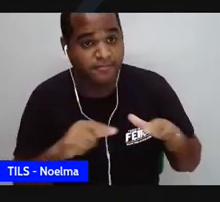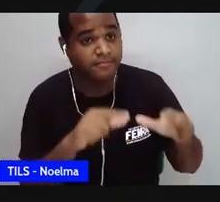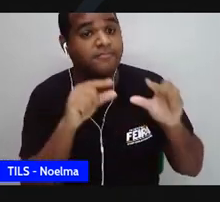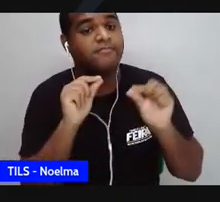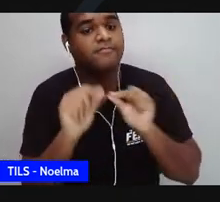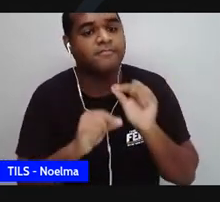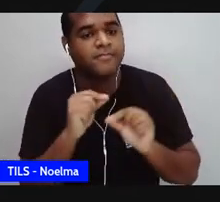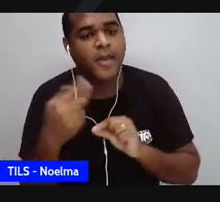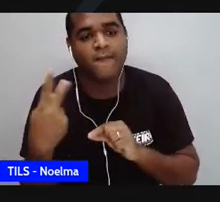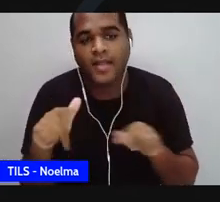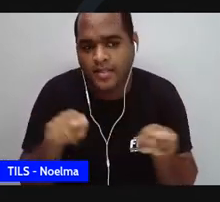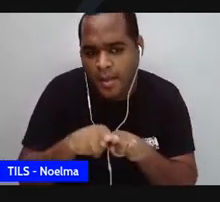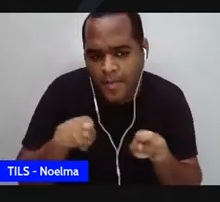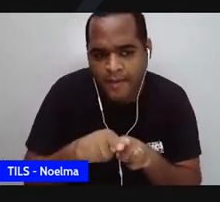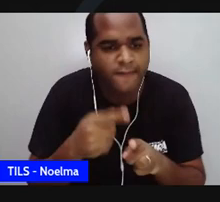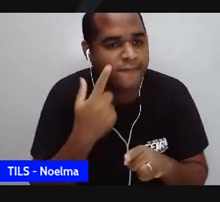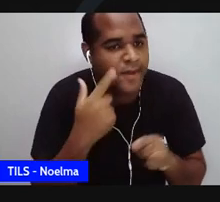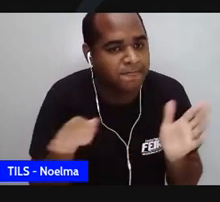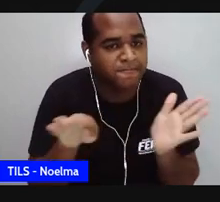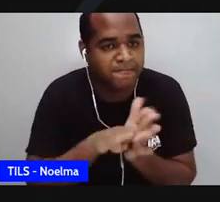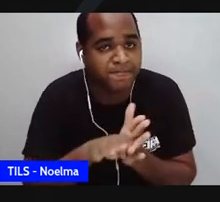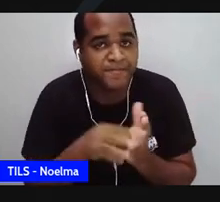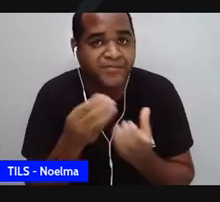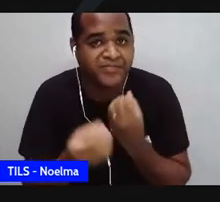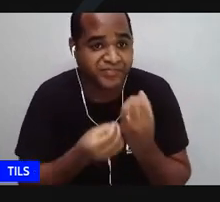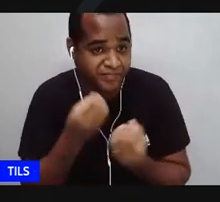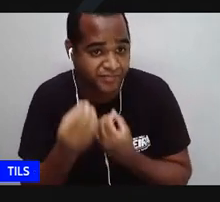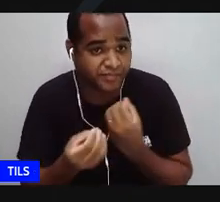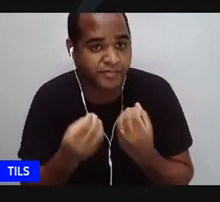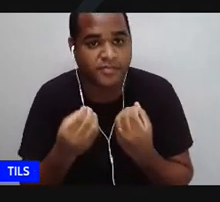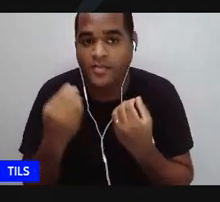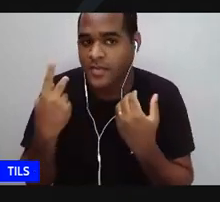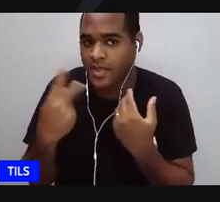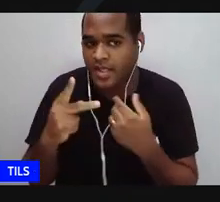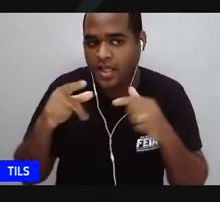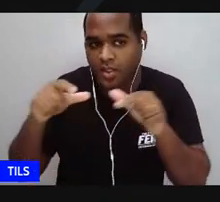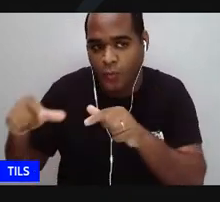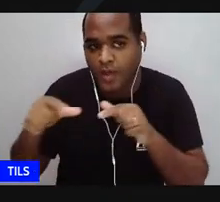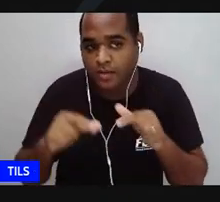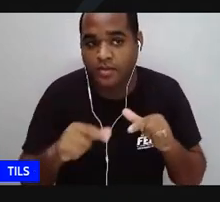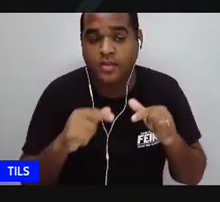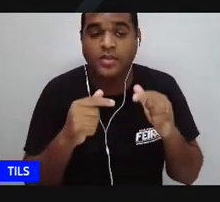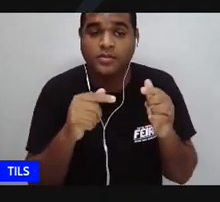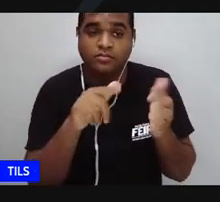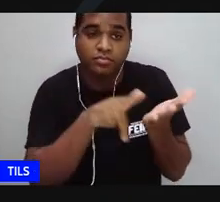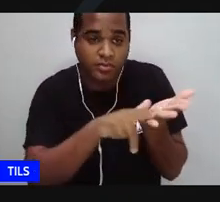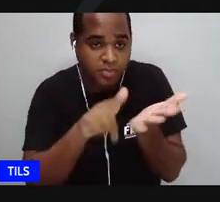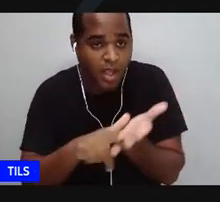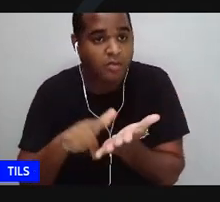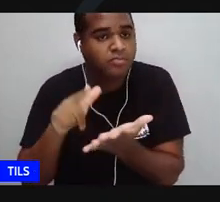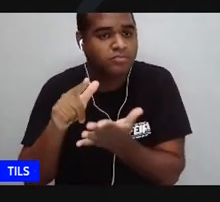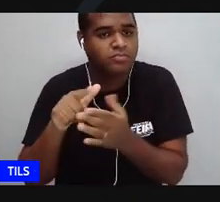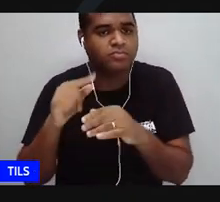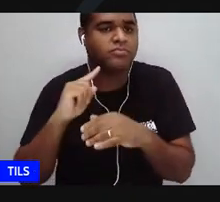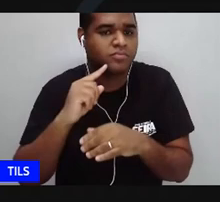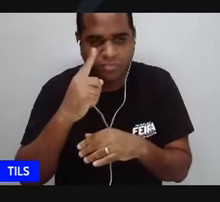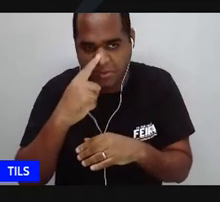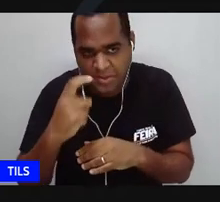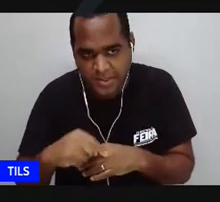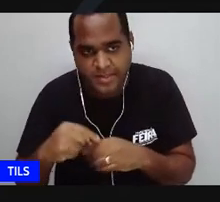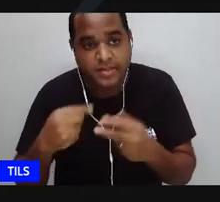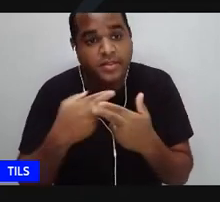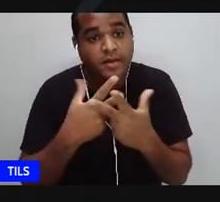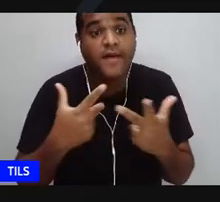E quando ele chega lá, ele descobre que existe uma catadora de papel, utiliza, de material reticulado, e que